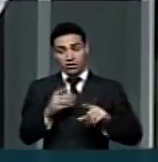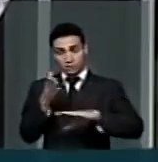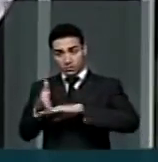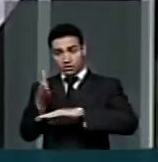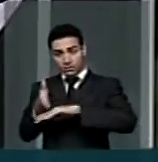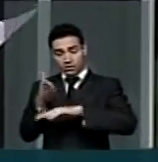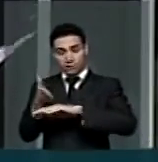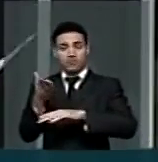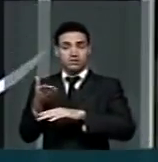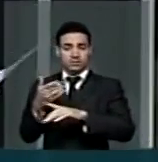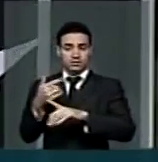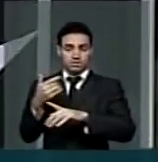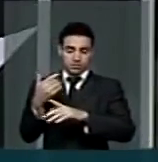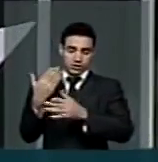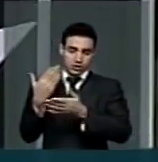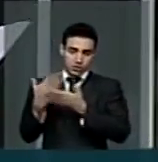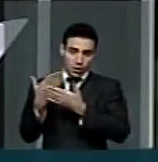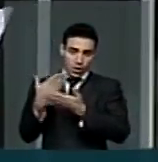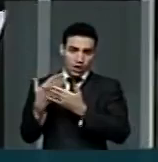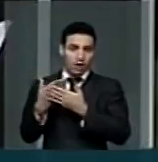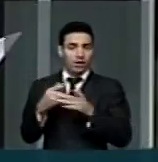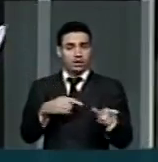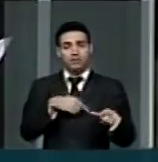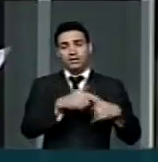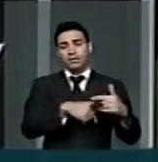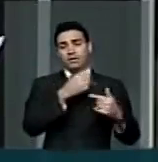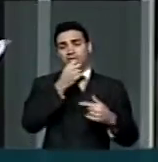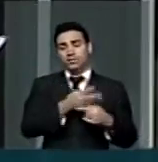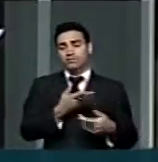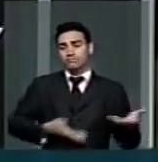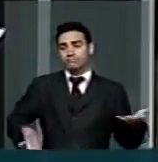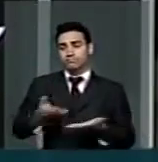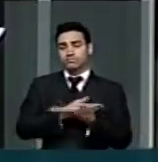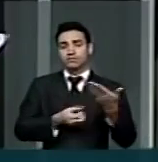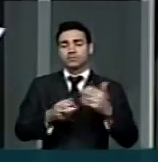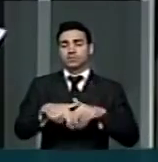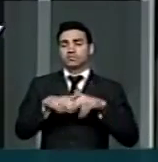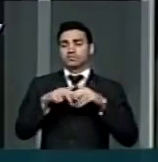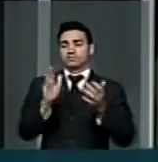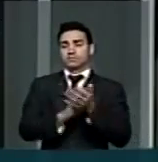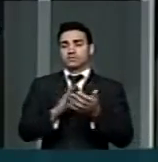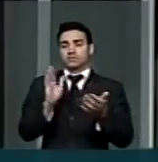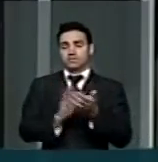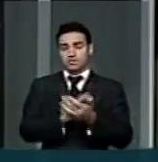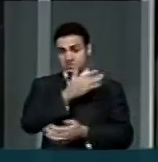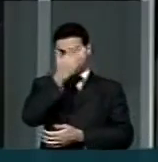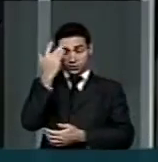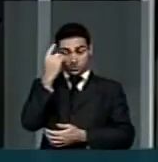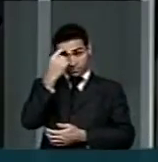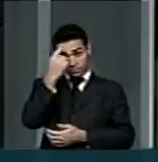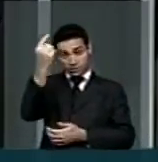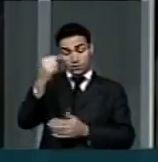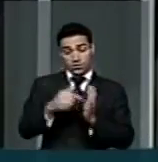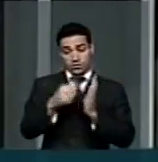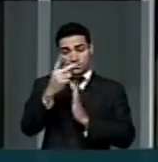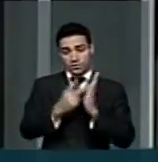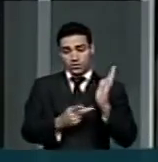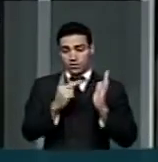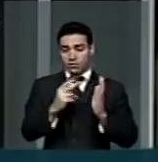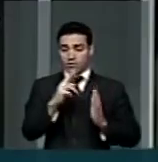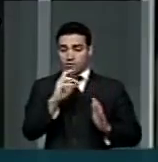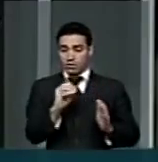escola, o trabalho só lhe trará benefício. Parabenizo assim os idealizadores do programa pró